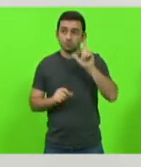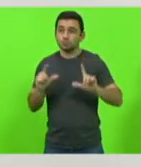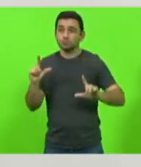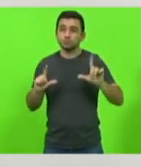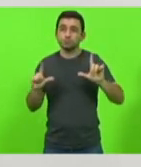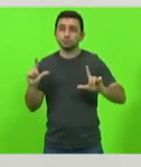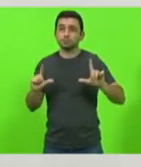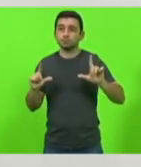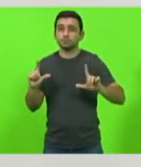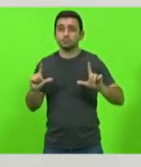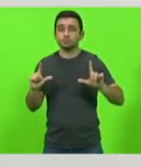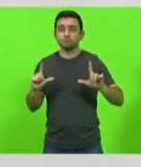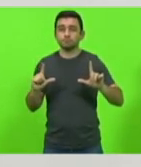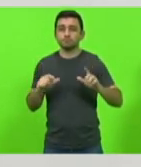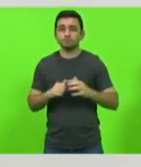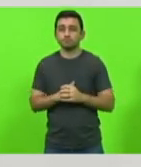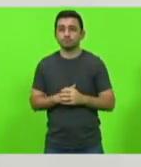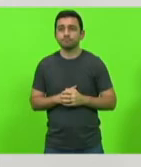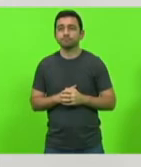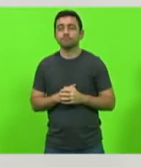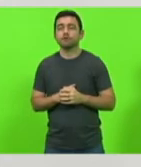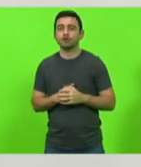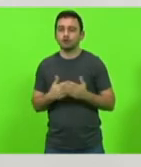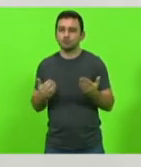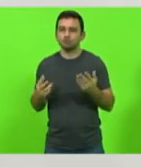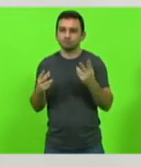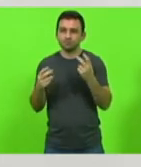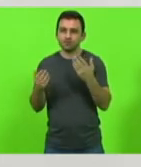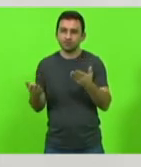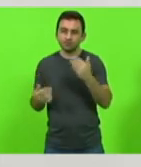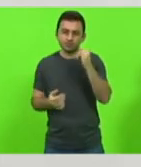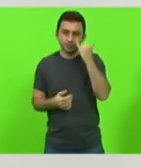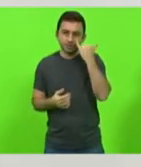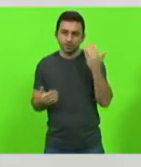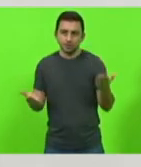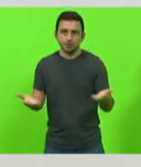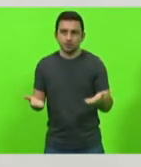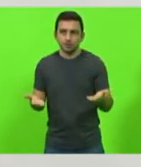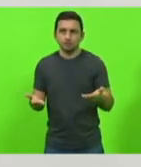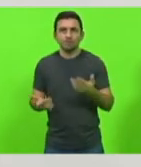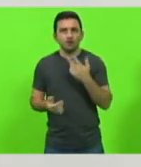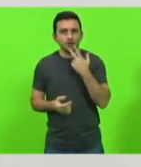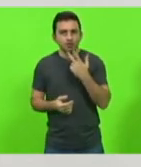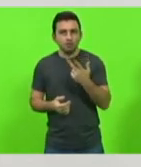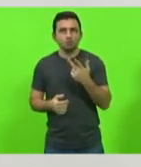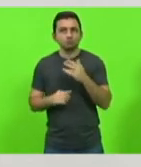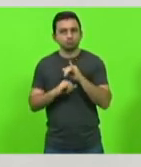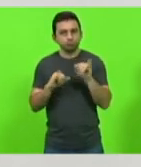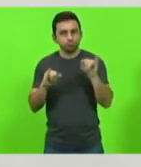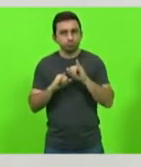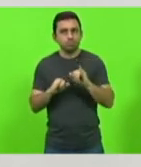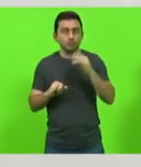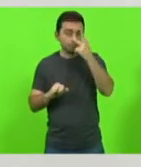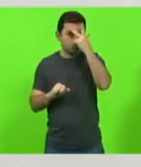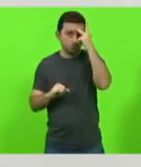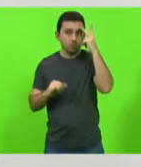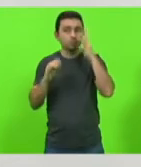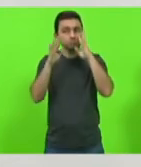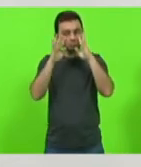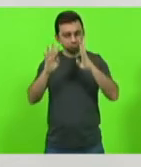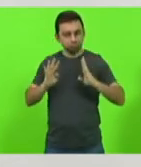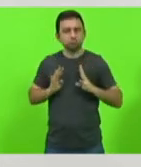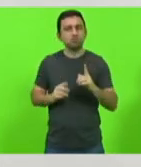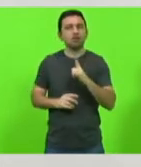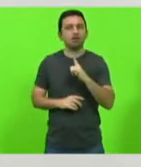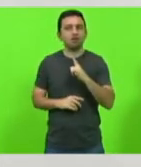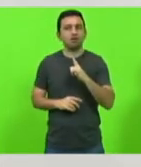quero reforçar aqui acabei de ver o discurso deputado G.C. Lopes nós estamos falando para alguém e alguém está nos escutando porque nós vamos replicar